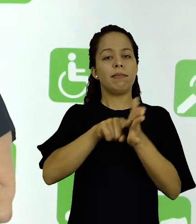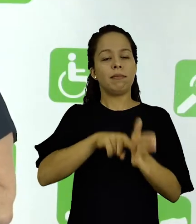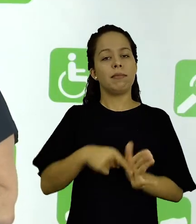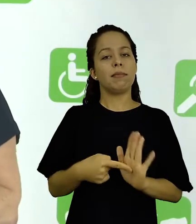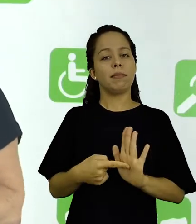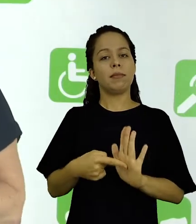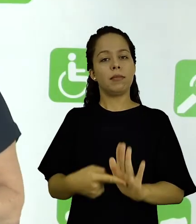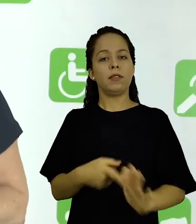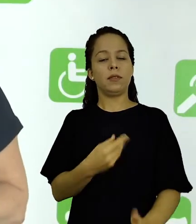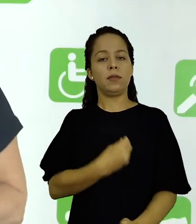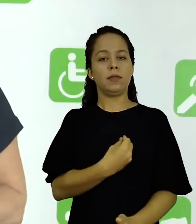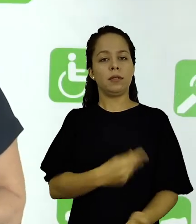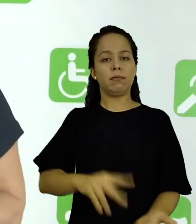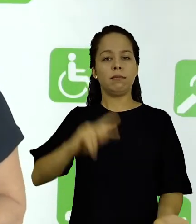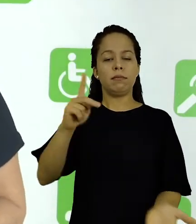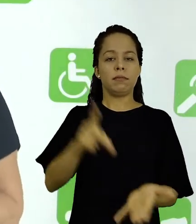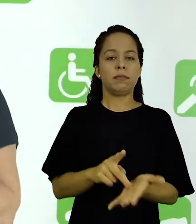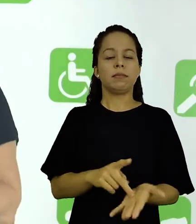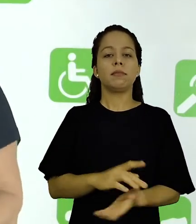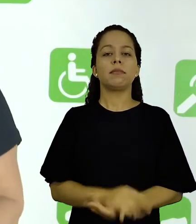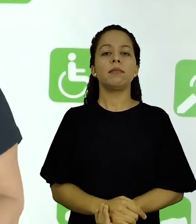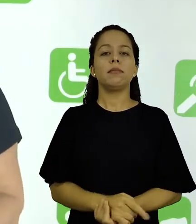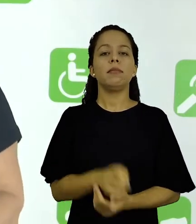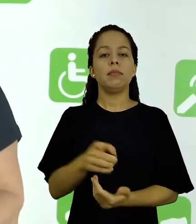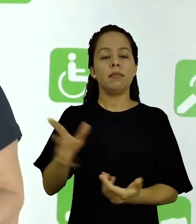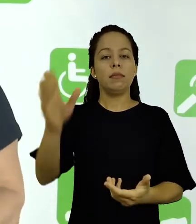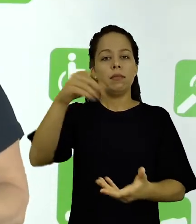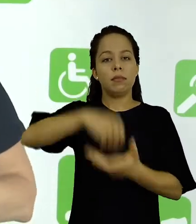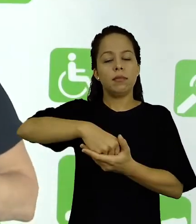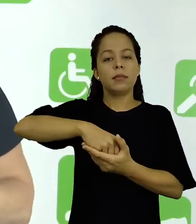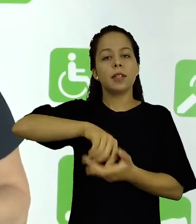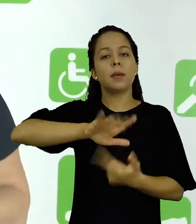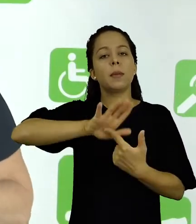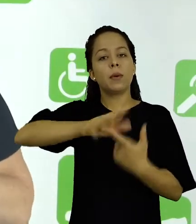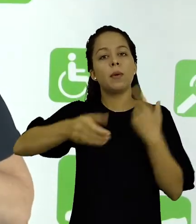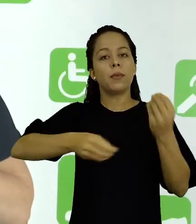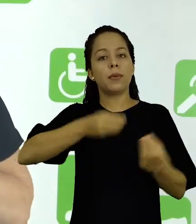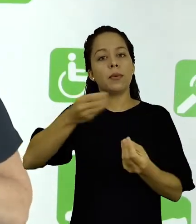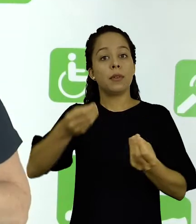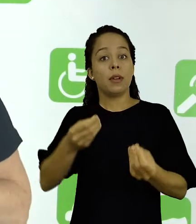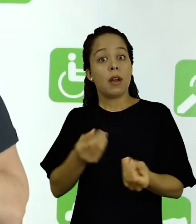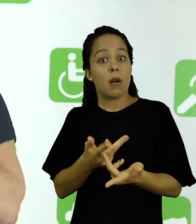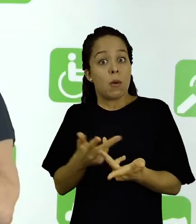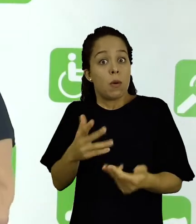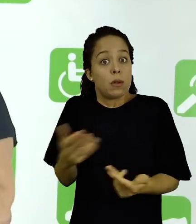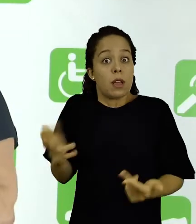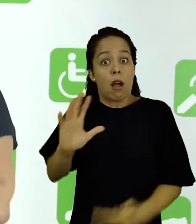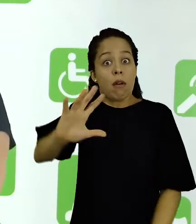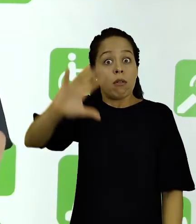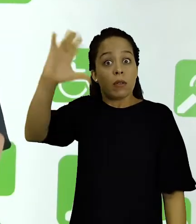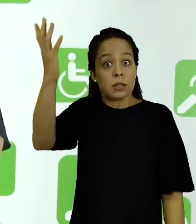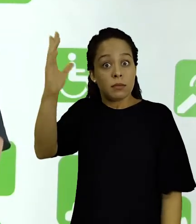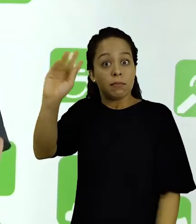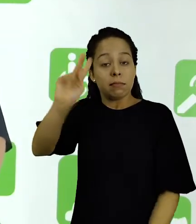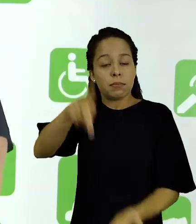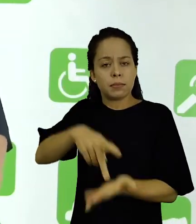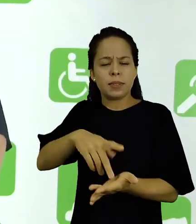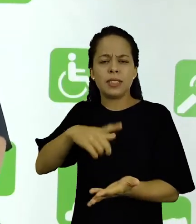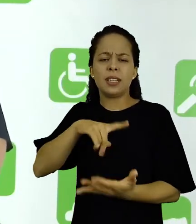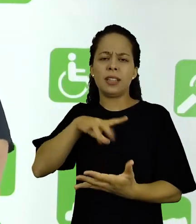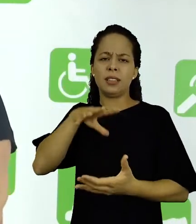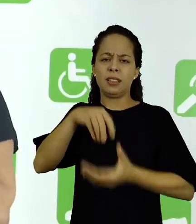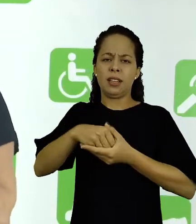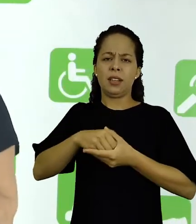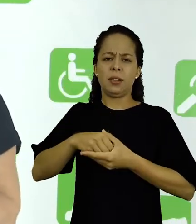aparece nesse filme na forma dessa investigação investigação de uma realidade, na busca de uma solução para um fato